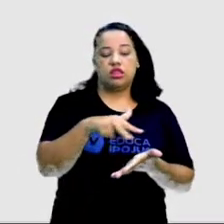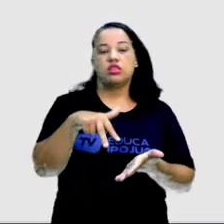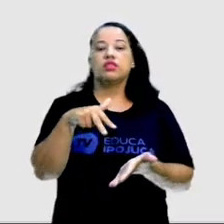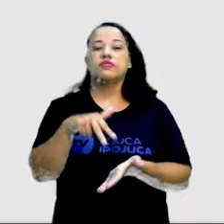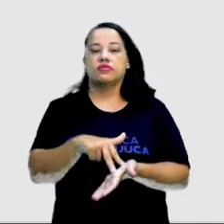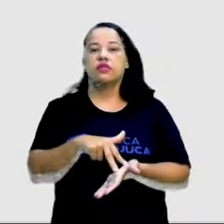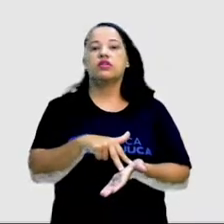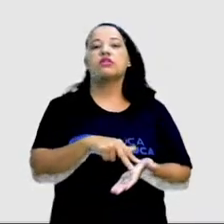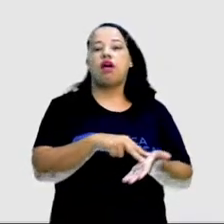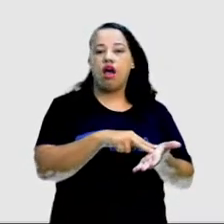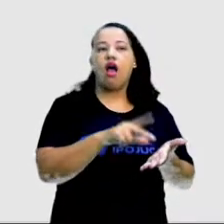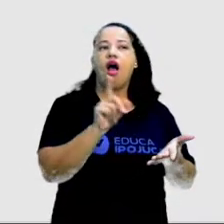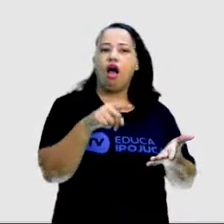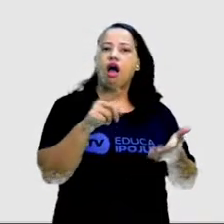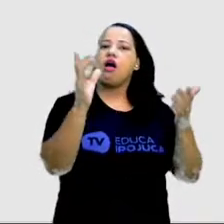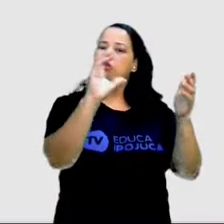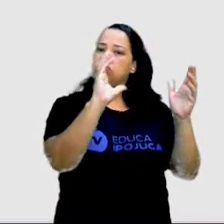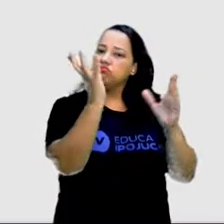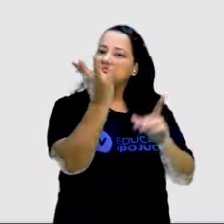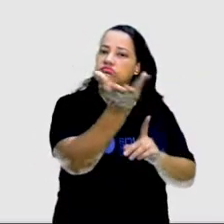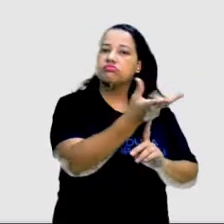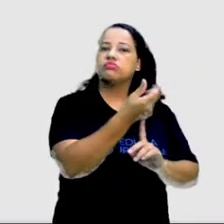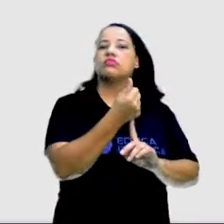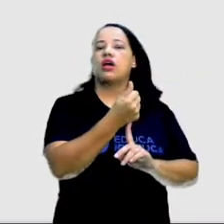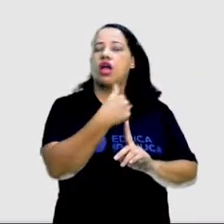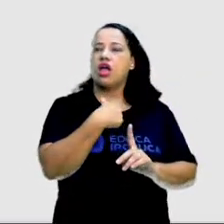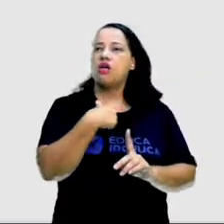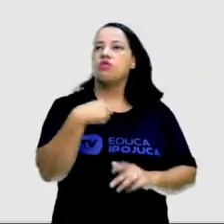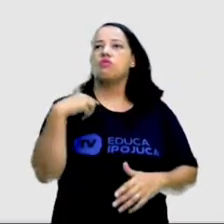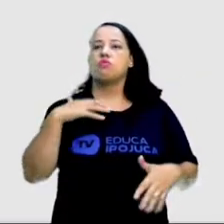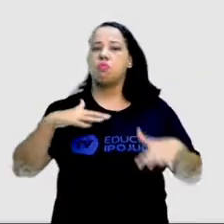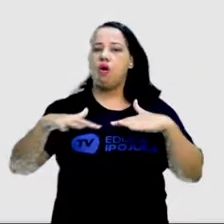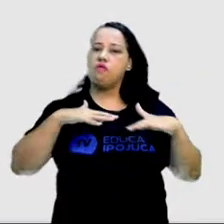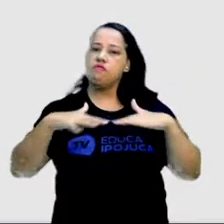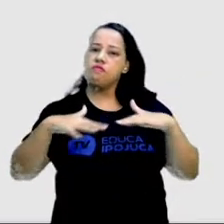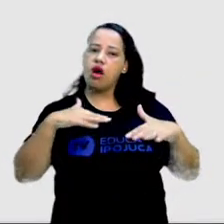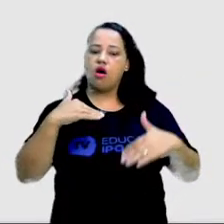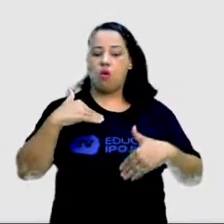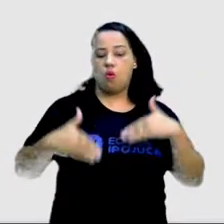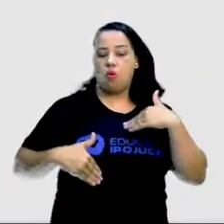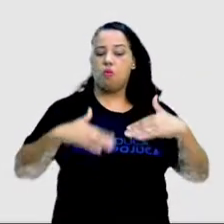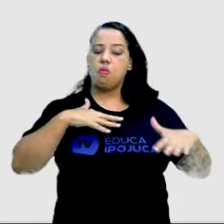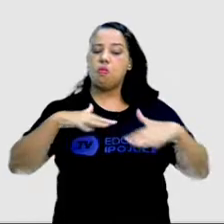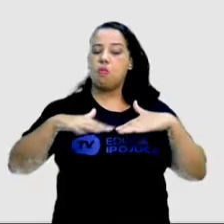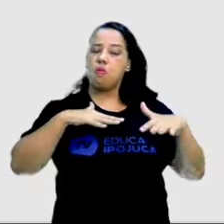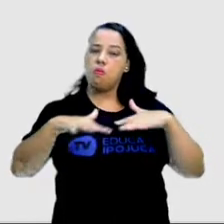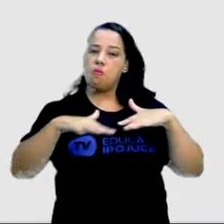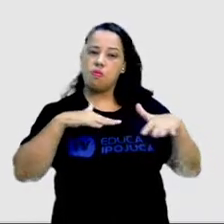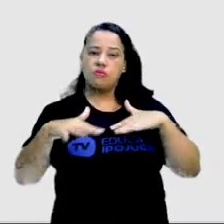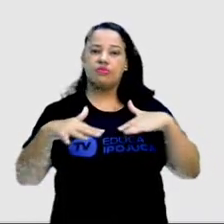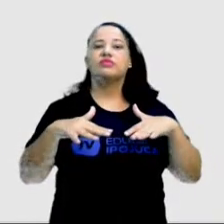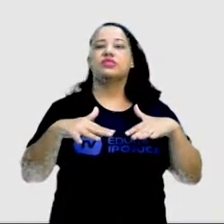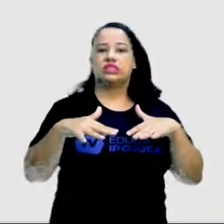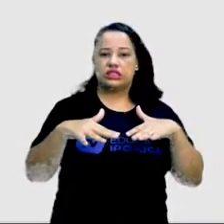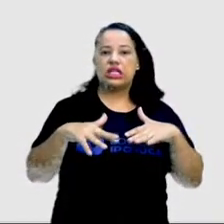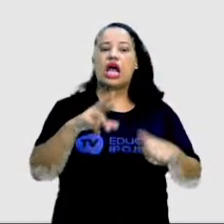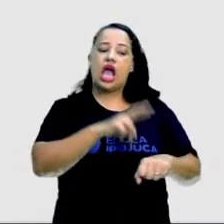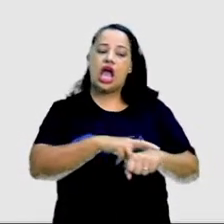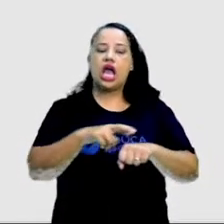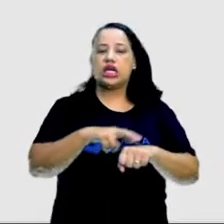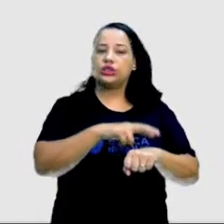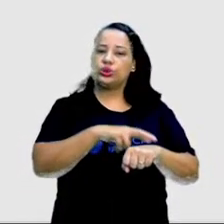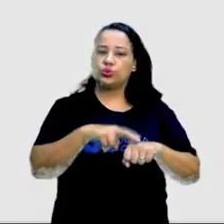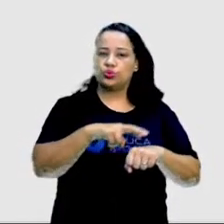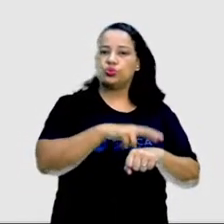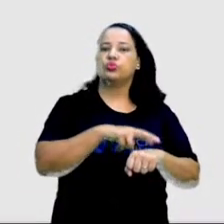é a arte de movimentar o corpo através de quê? Através de movimentos e ritmos,